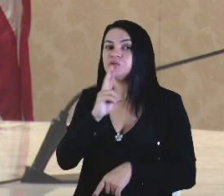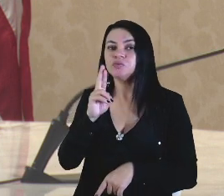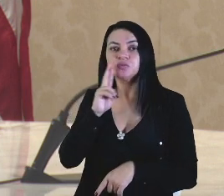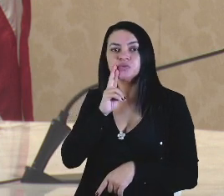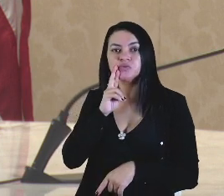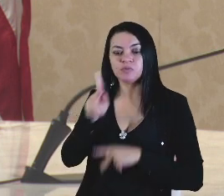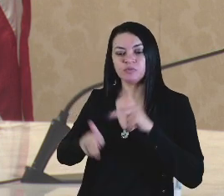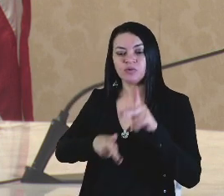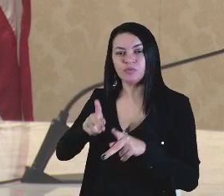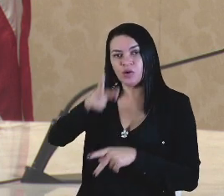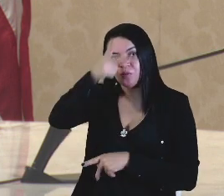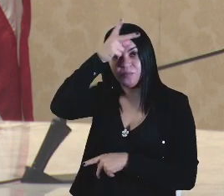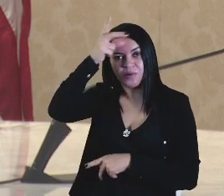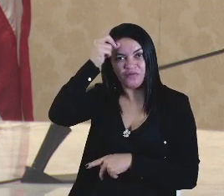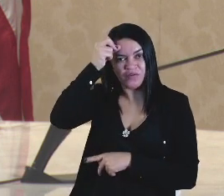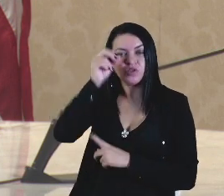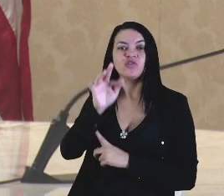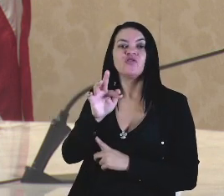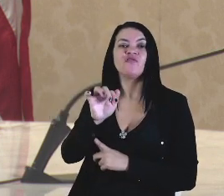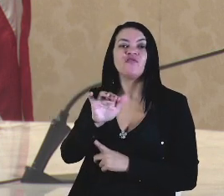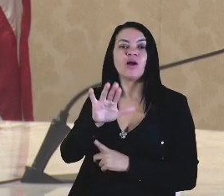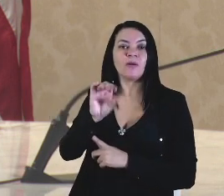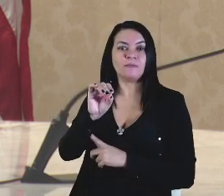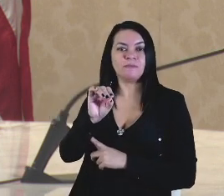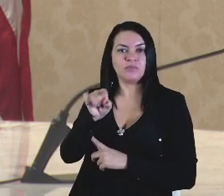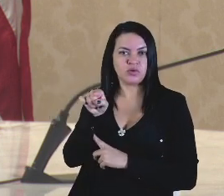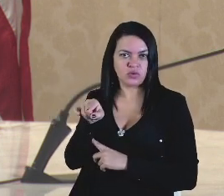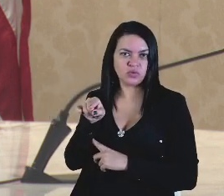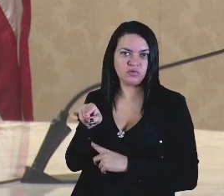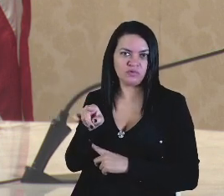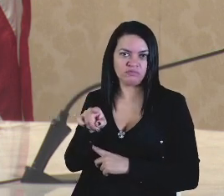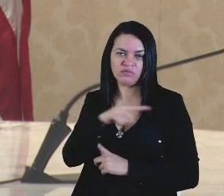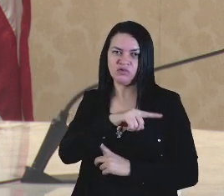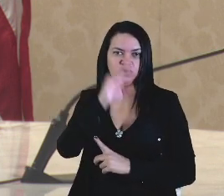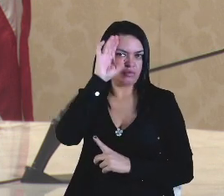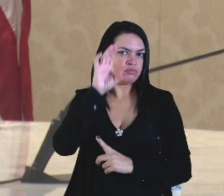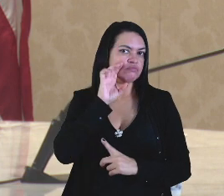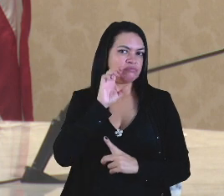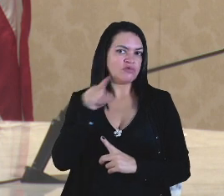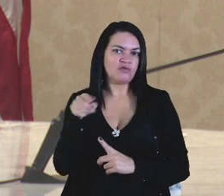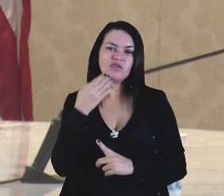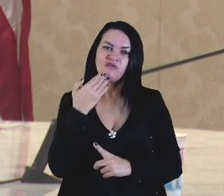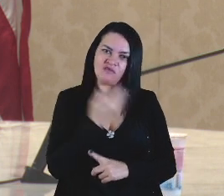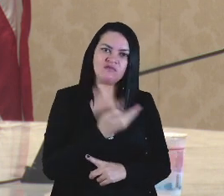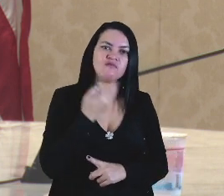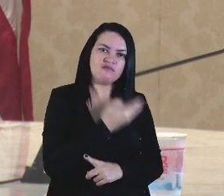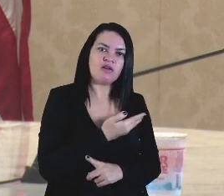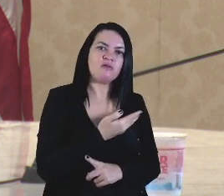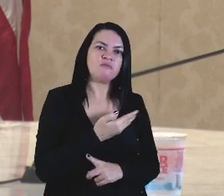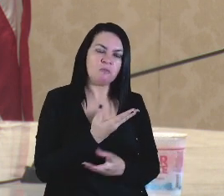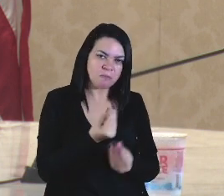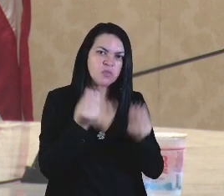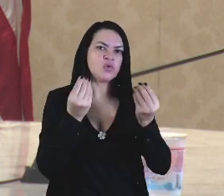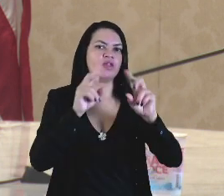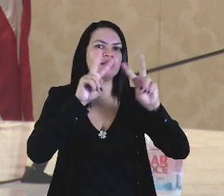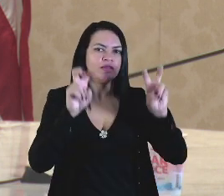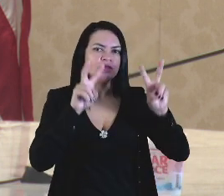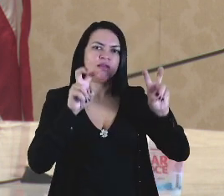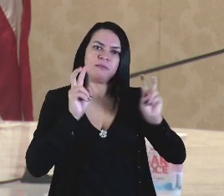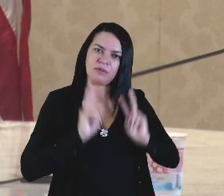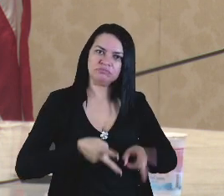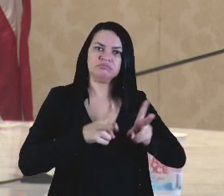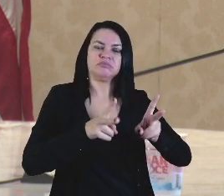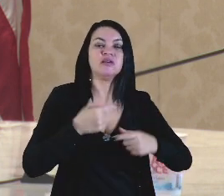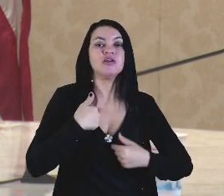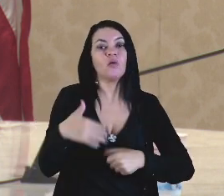o prefeito Fábio, quando da interinidade recente do Brandão, insistiu muito nesse tema, e